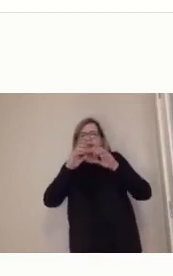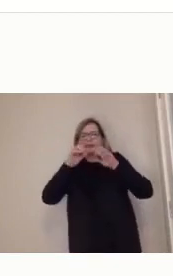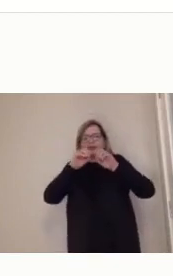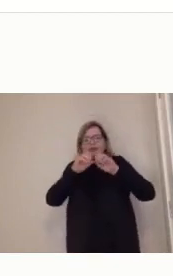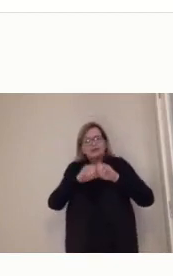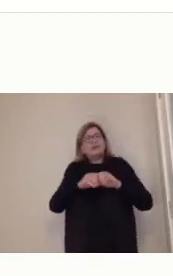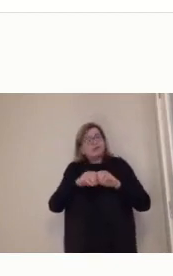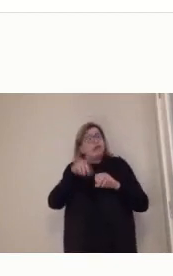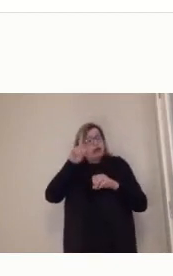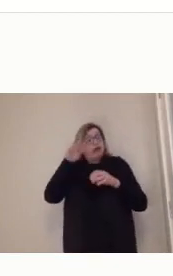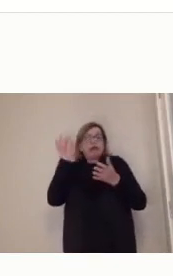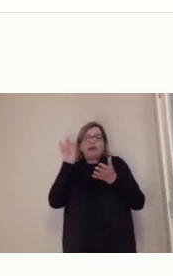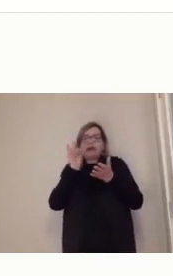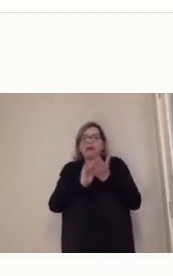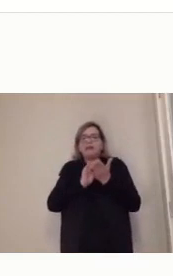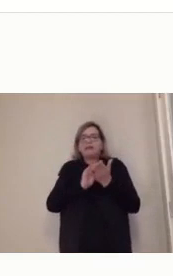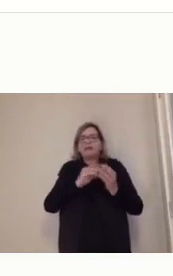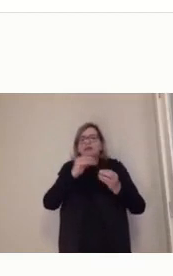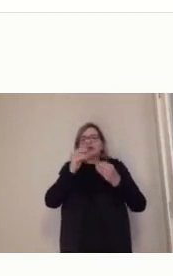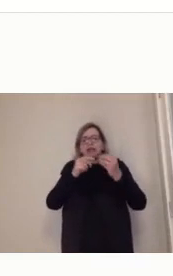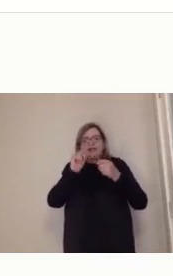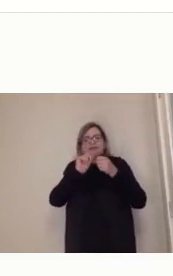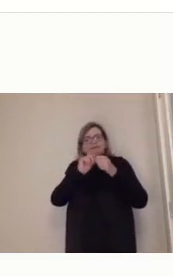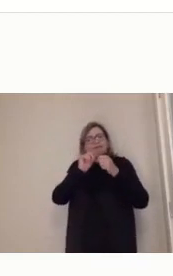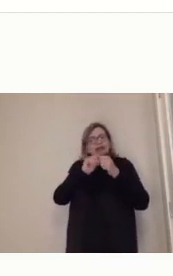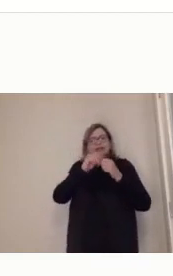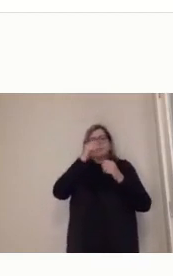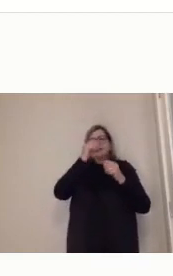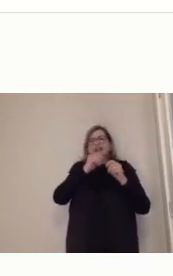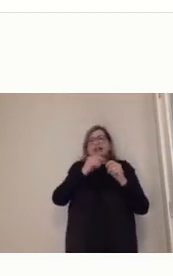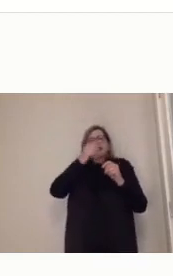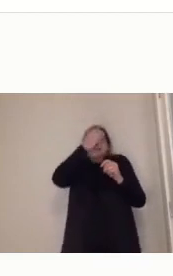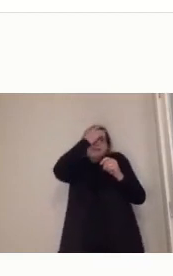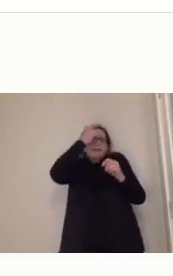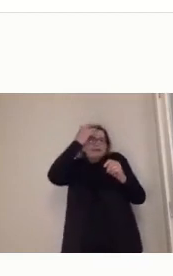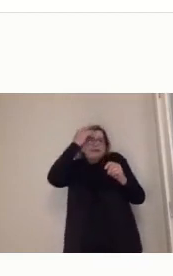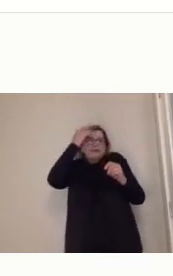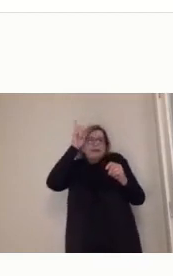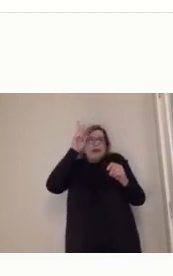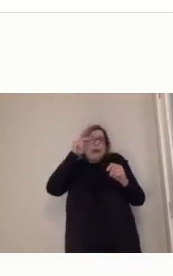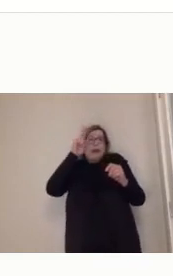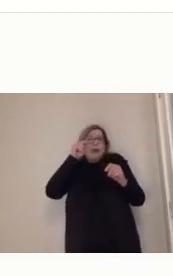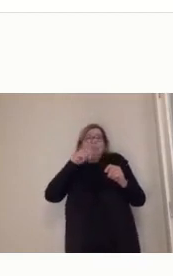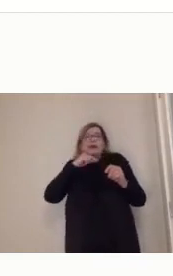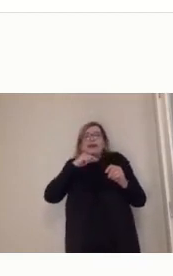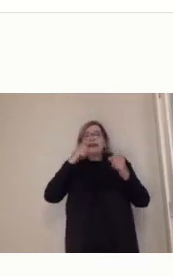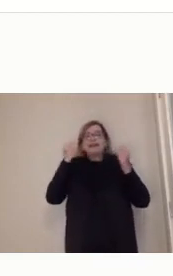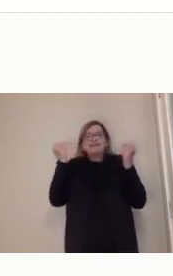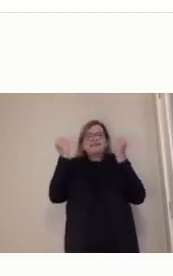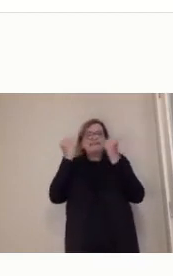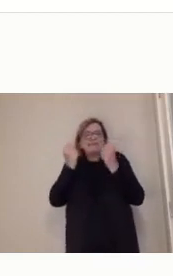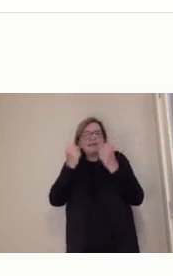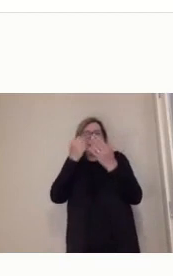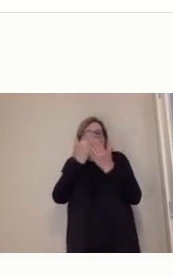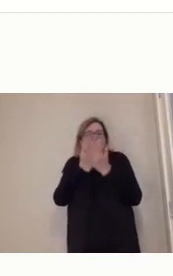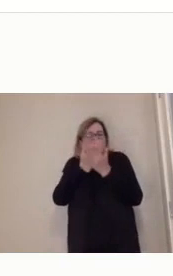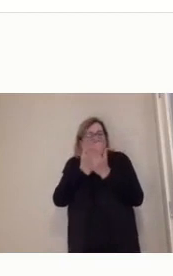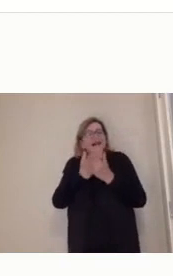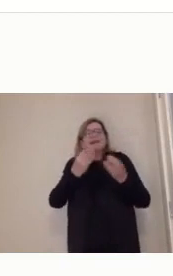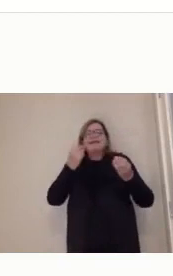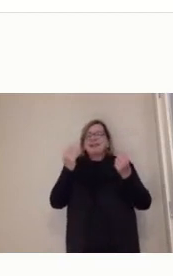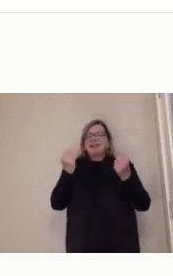passem a ter. Então, tínhamos, né? Até o surgimento da UAPE, em 2005, mais ou menos, assim,